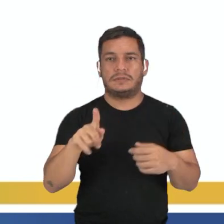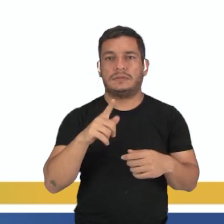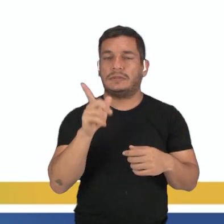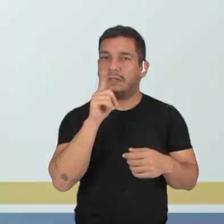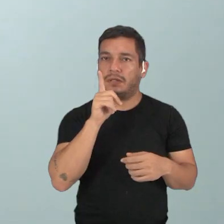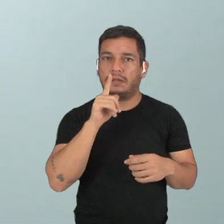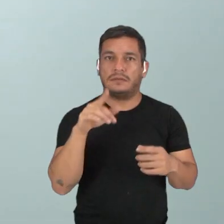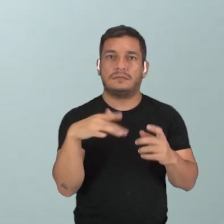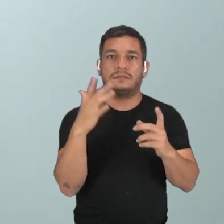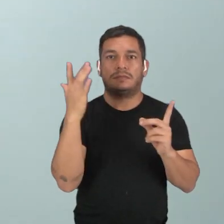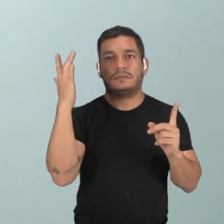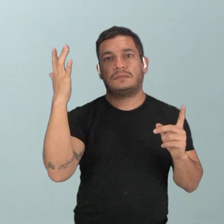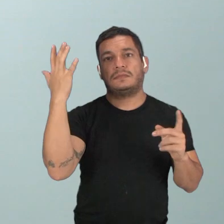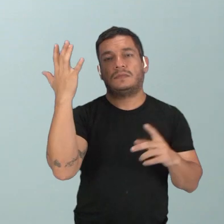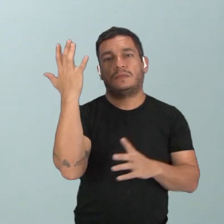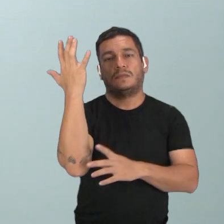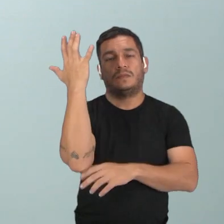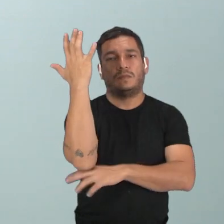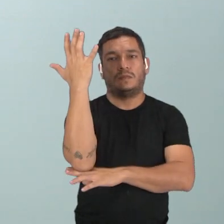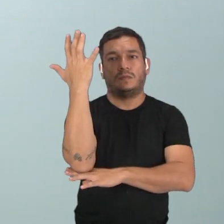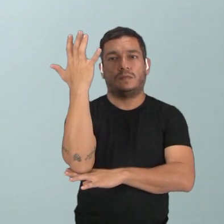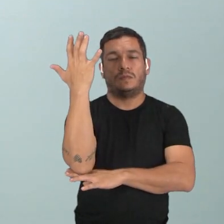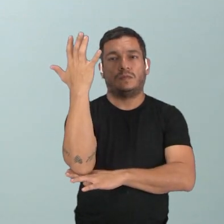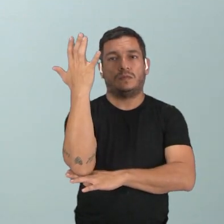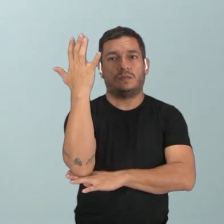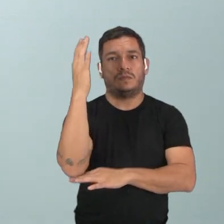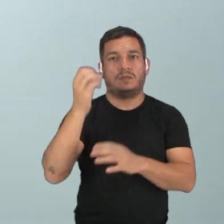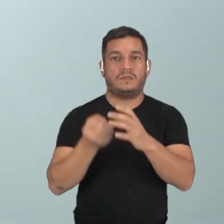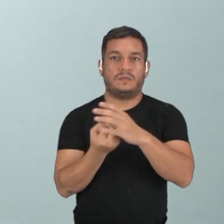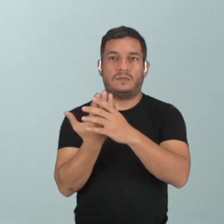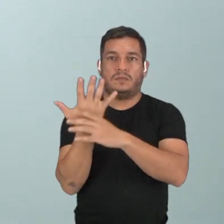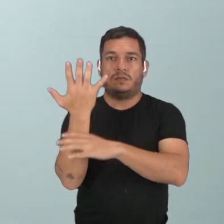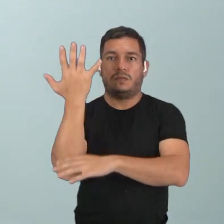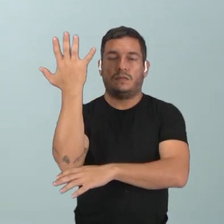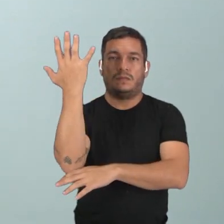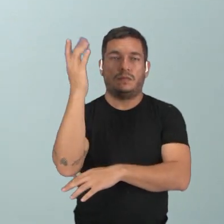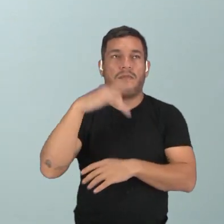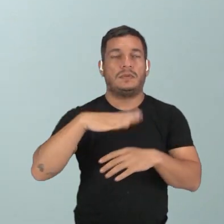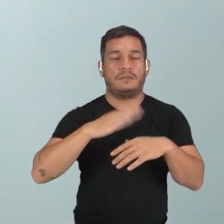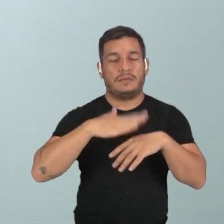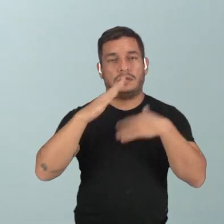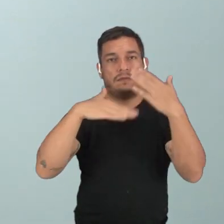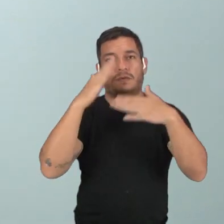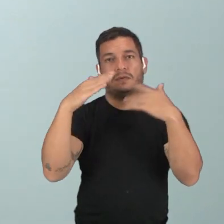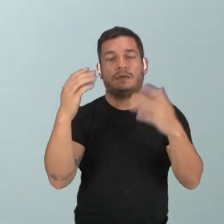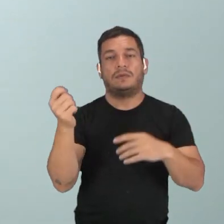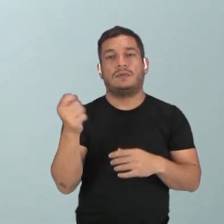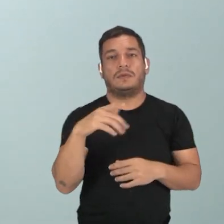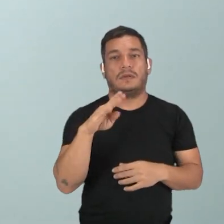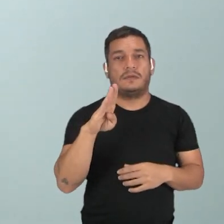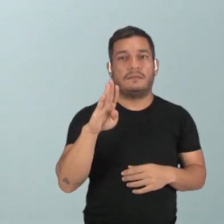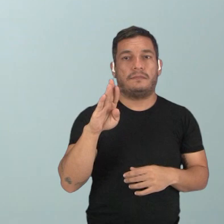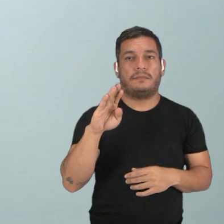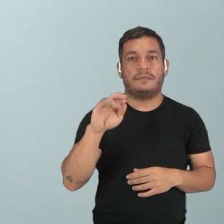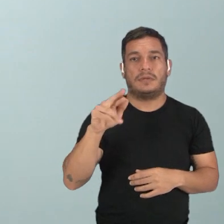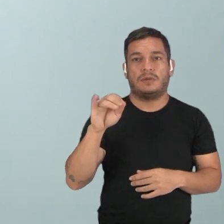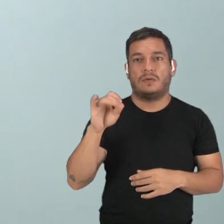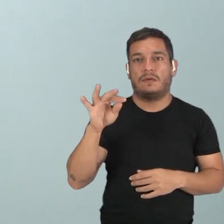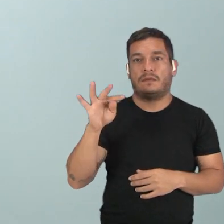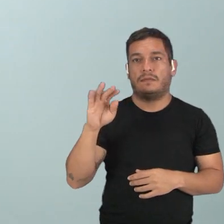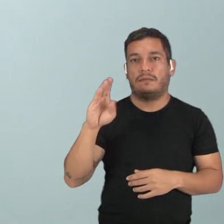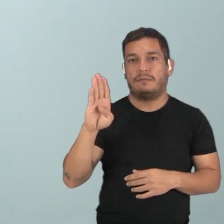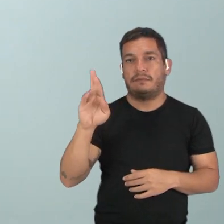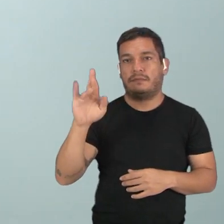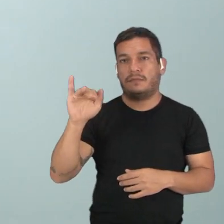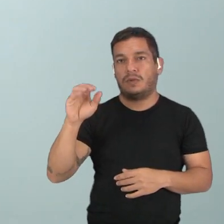falei para vocês, apesar de ser mais evoluída do que o grupo anterior, apesar de ser mais evoluída do que as briófitas, esse grupo ainda